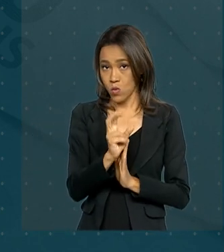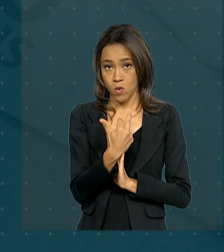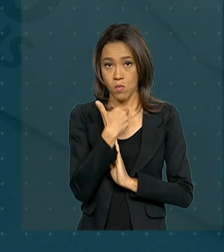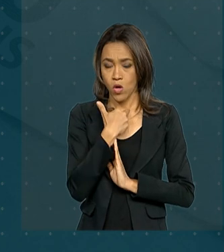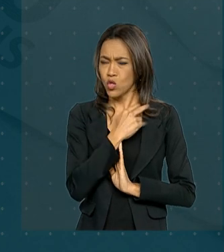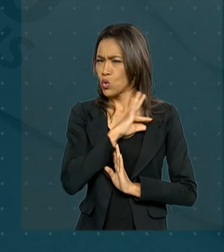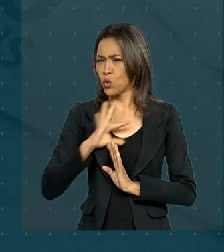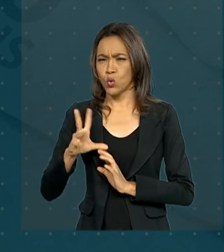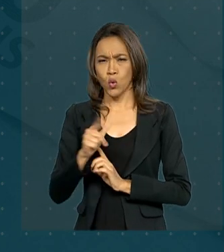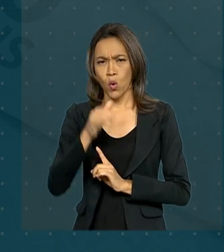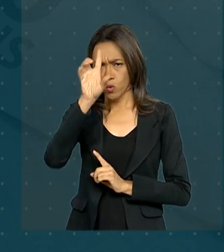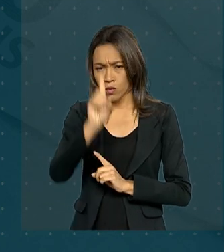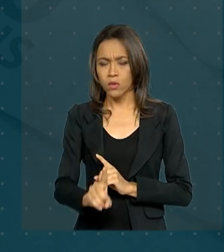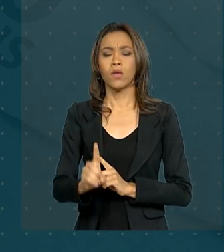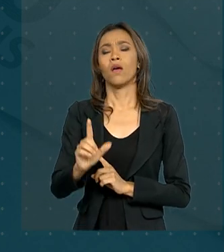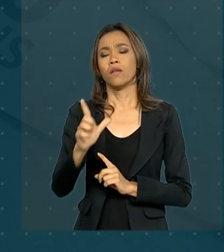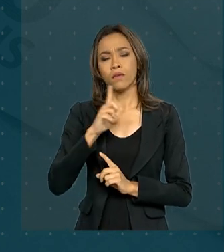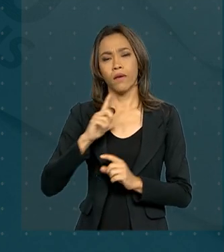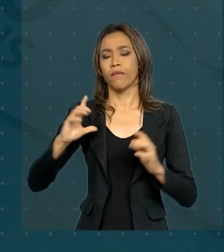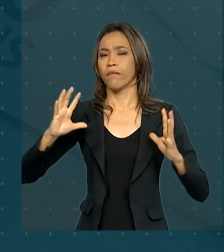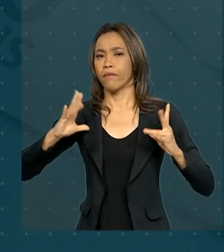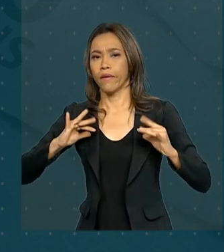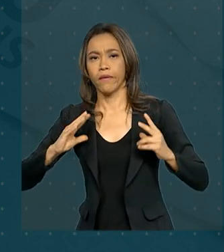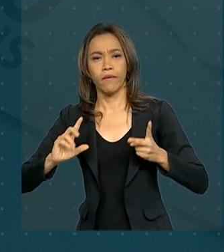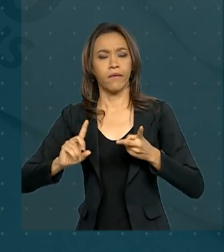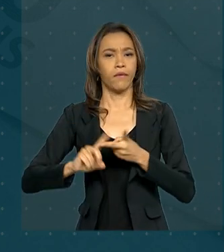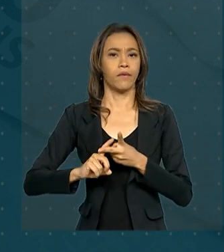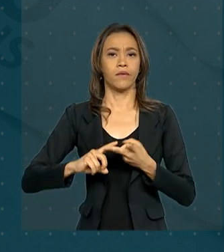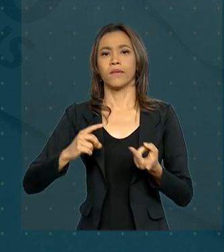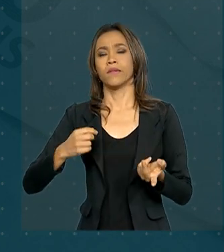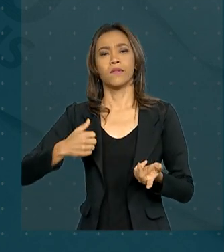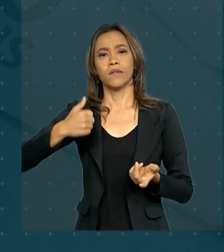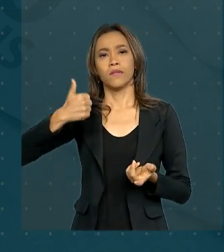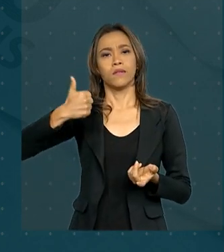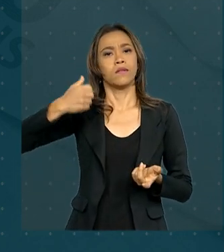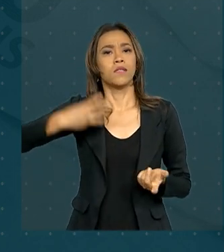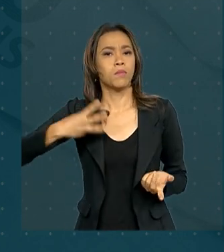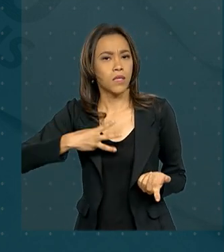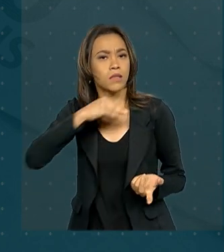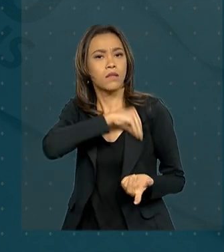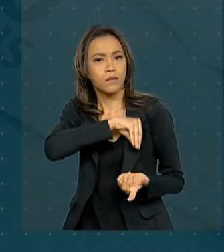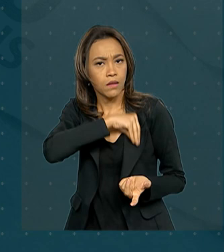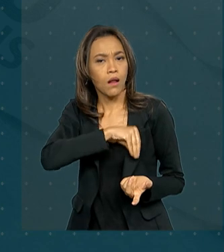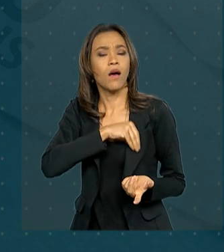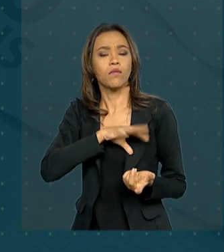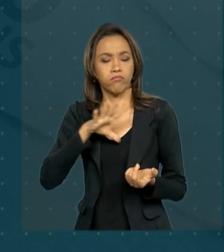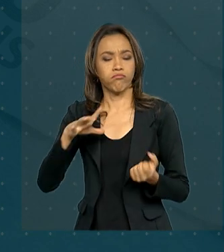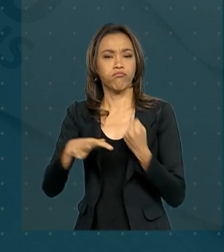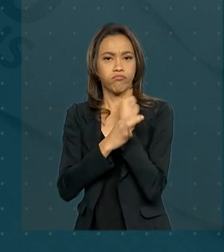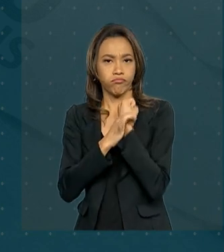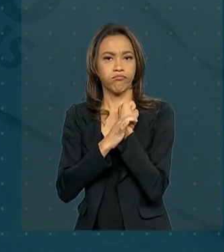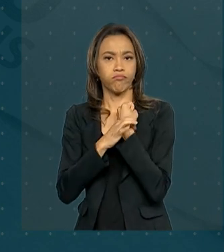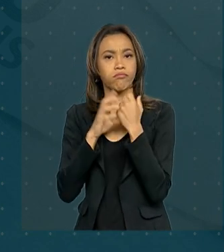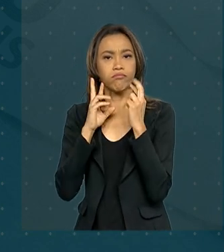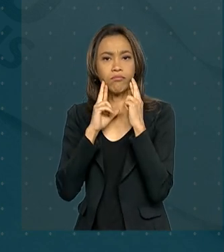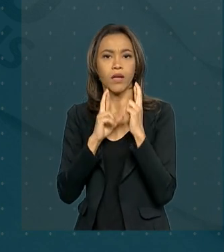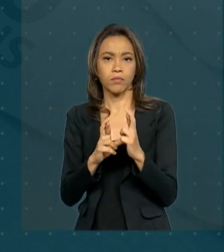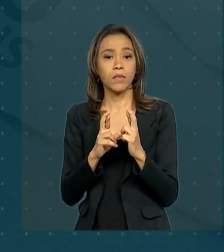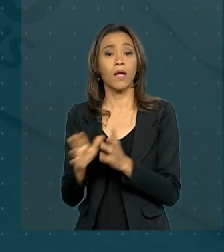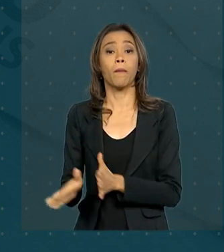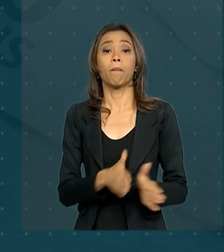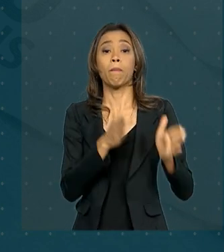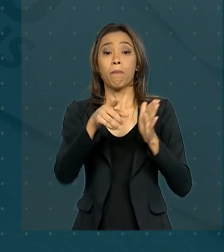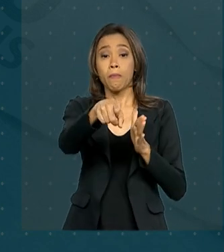direitos constitucionais, como férias e décimo terceiro, estão assegurados. As desonerações serão compensadas com